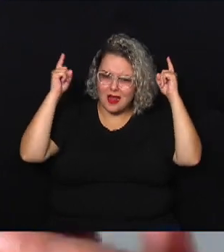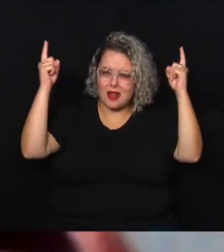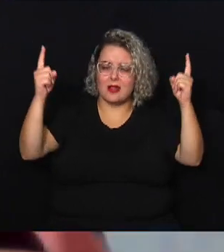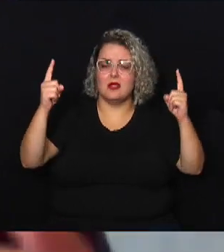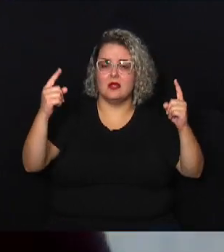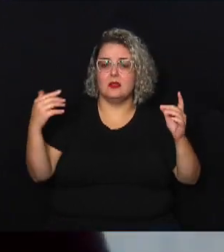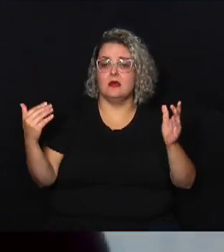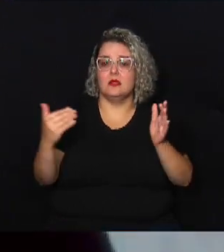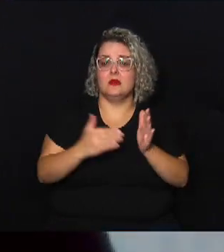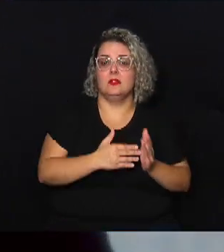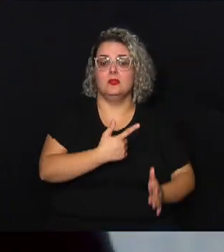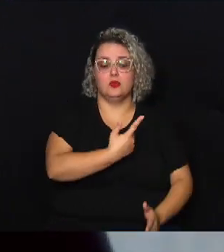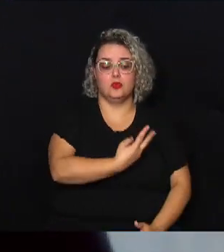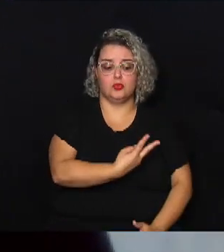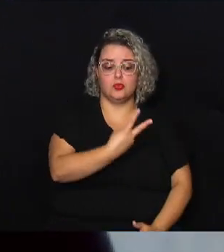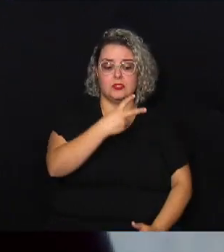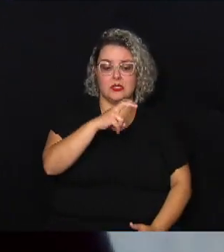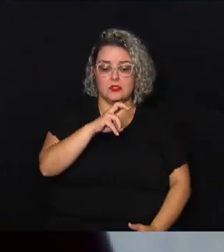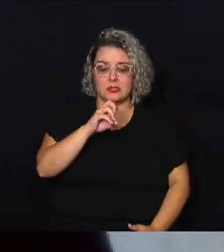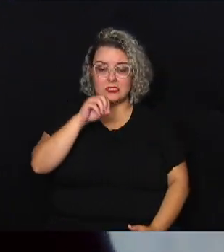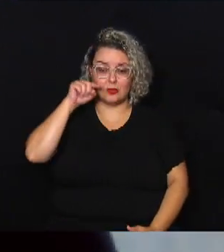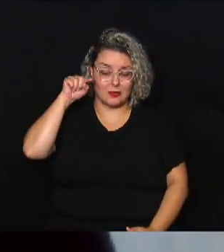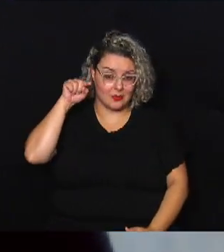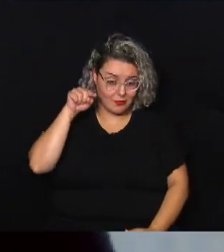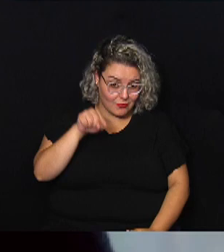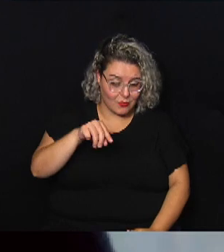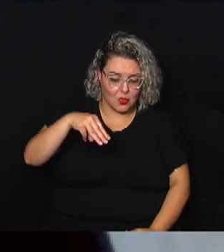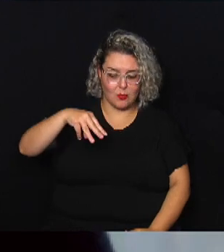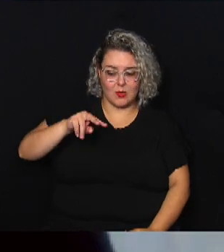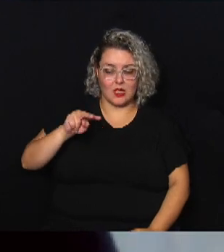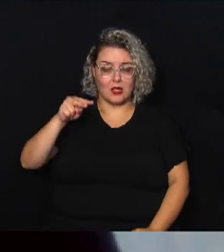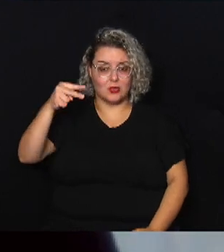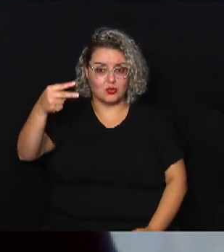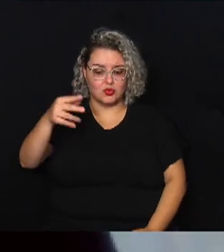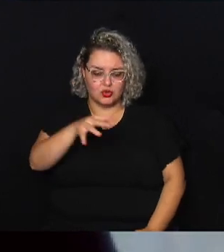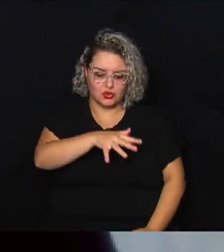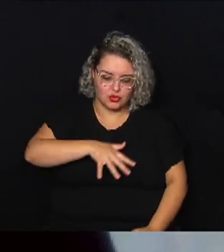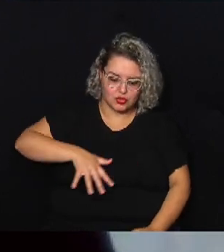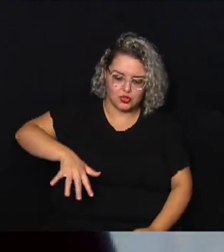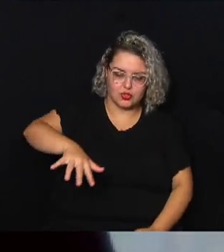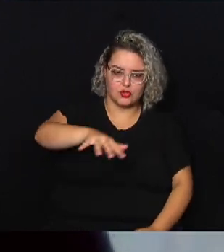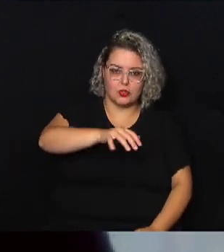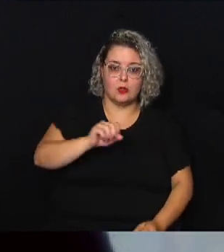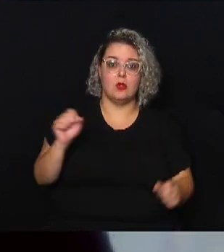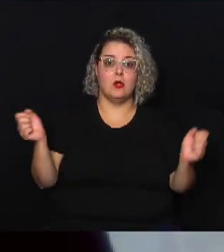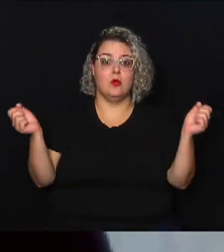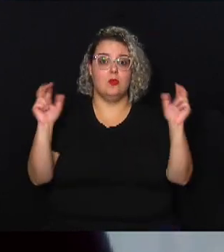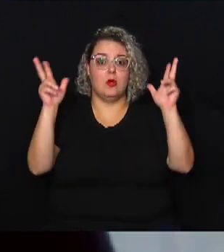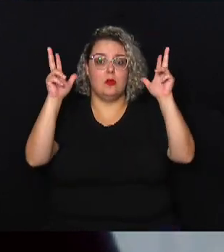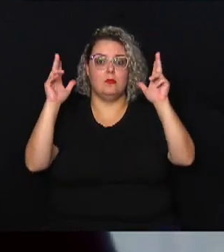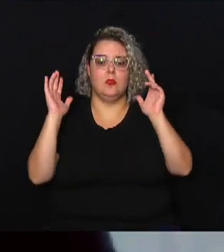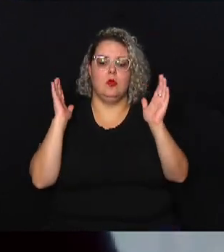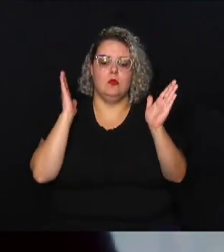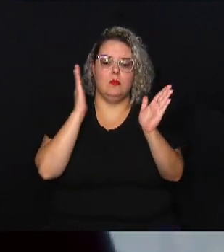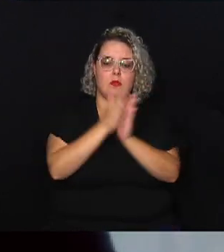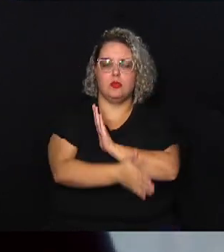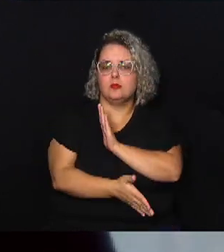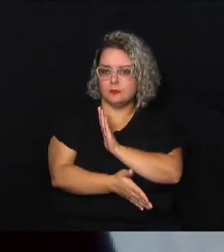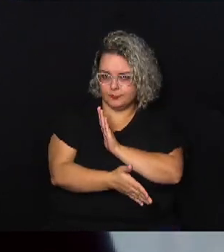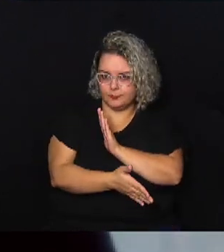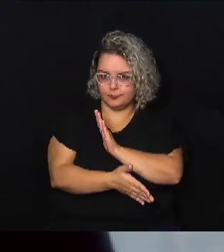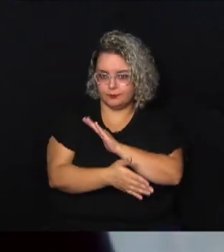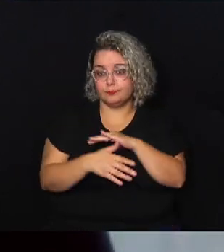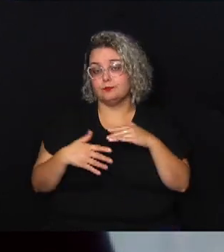mil metros quadrados de área com um alerta de evacuação então no